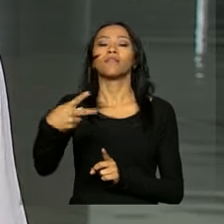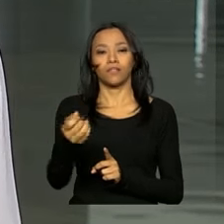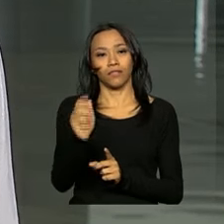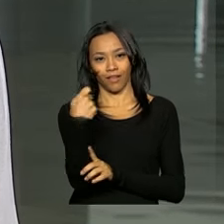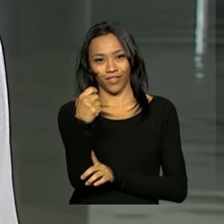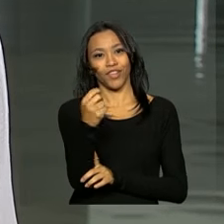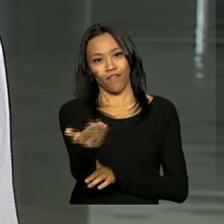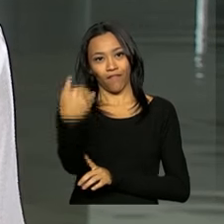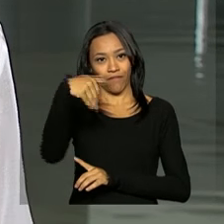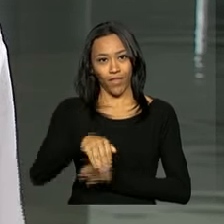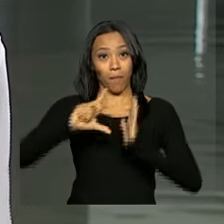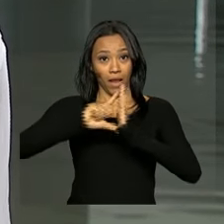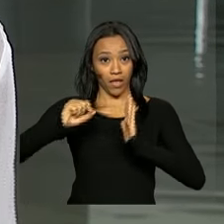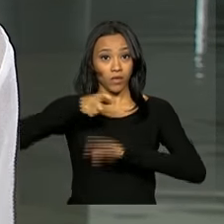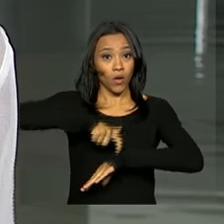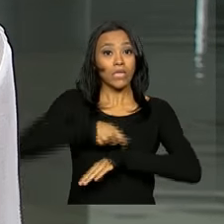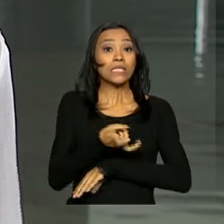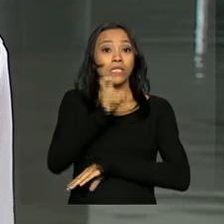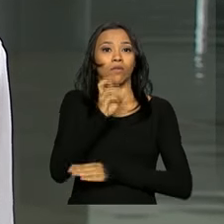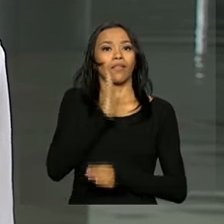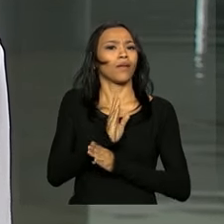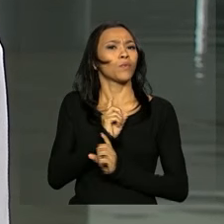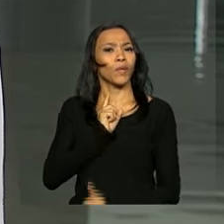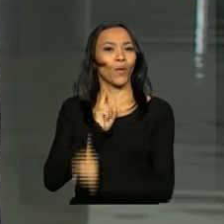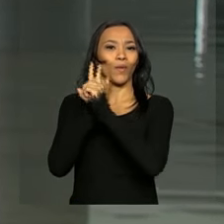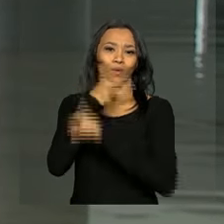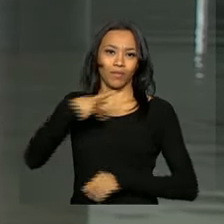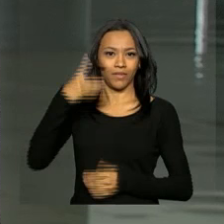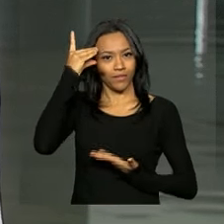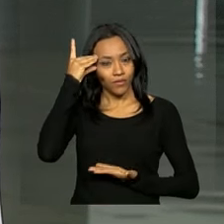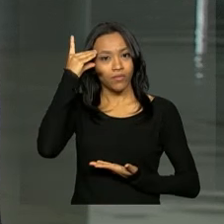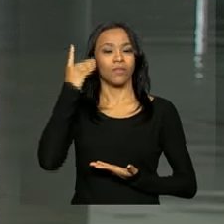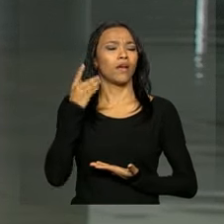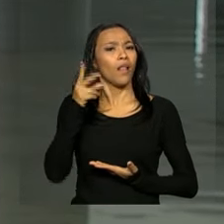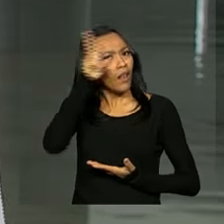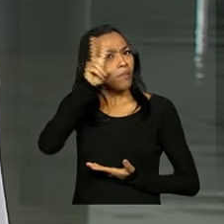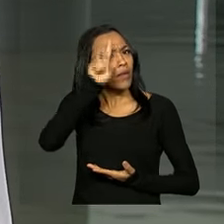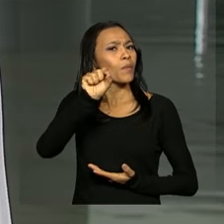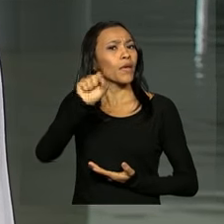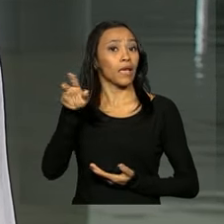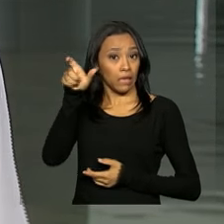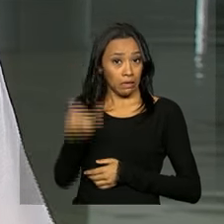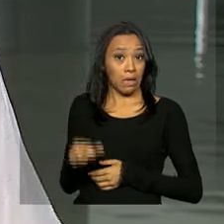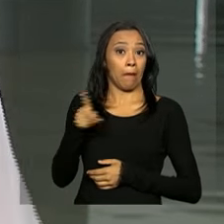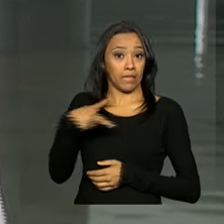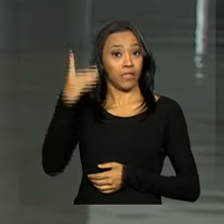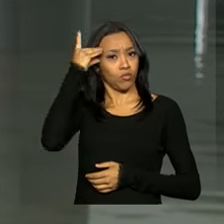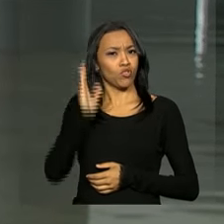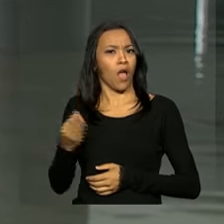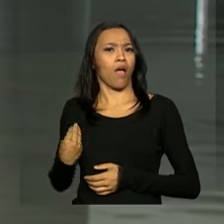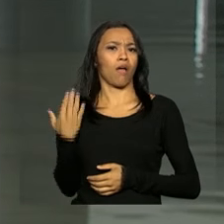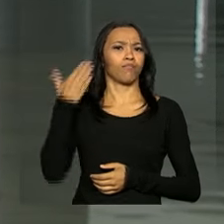vem ao Palácio do Planalto às 5 da tarde, onde se encontra com a presidenta Dilma Rousseff, lembrando que a presidenta Dilma esteve em